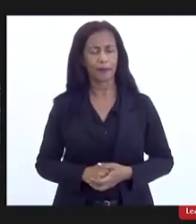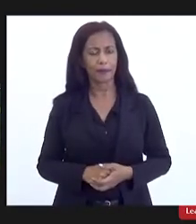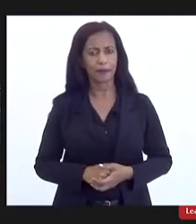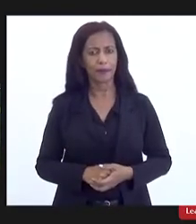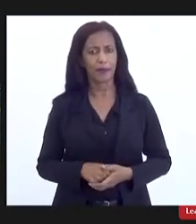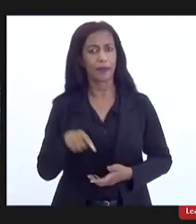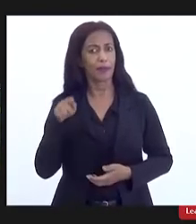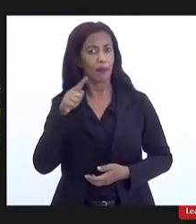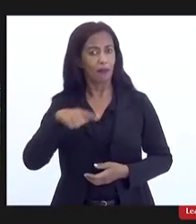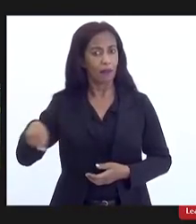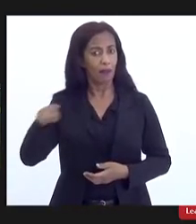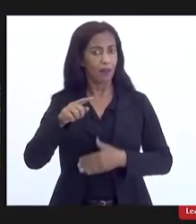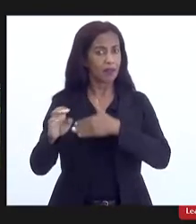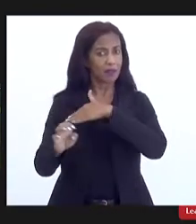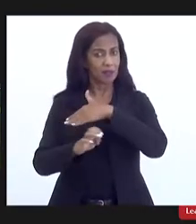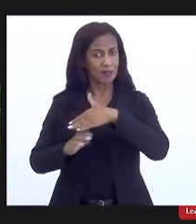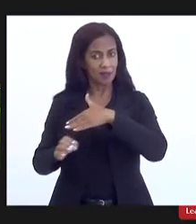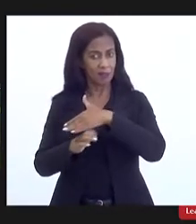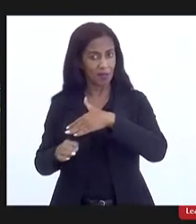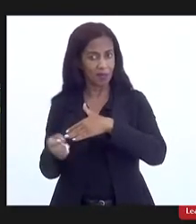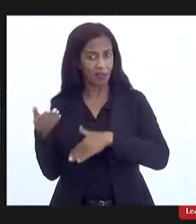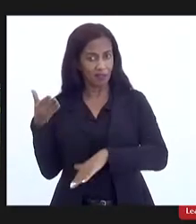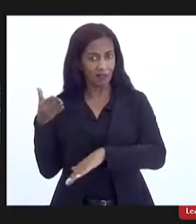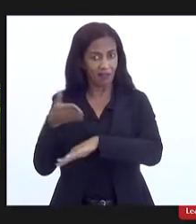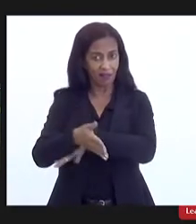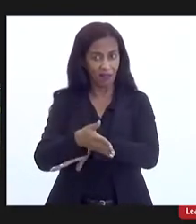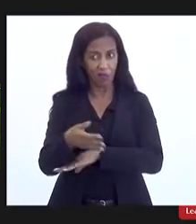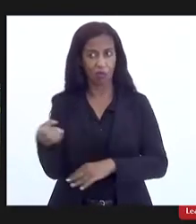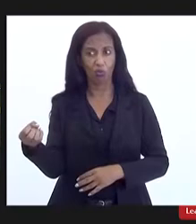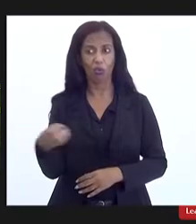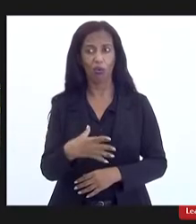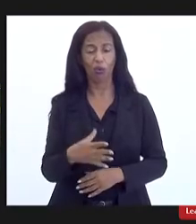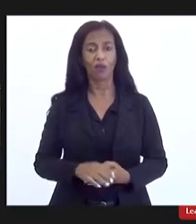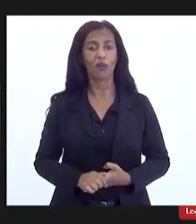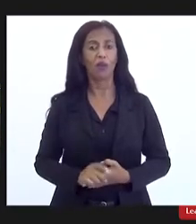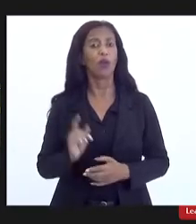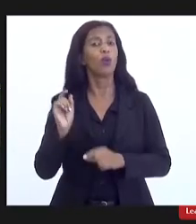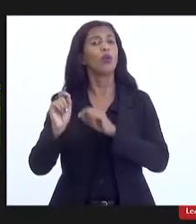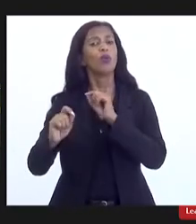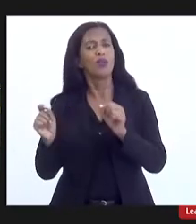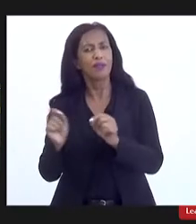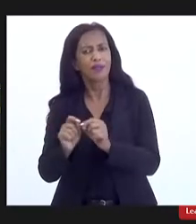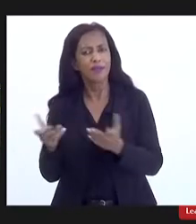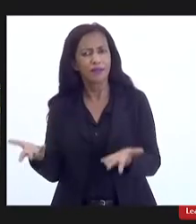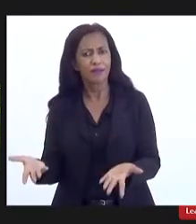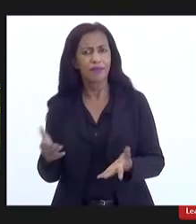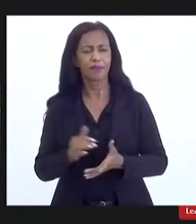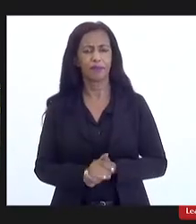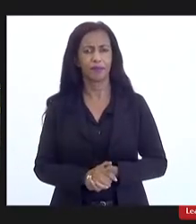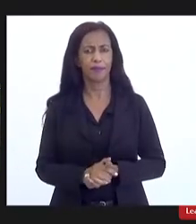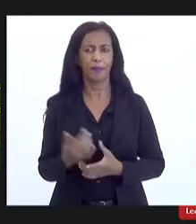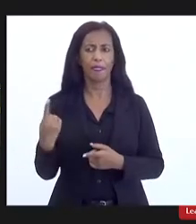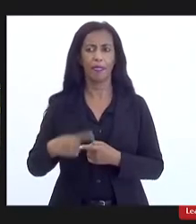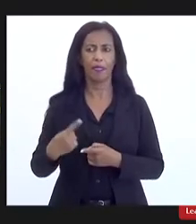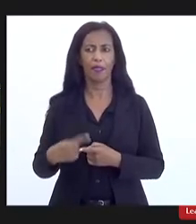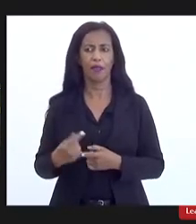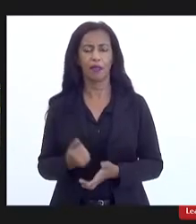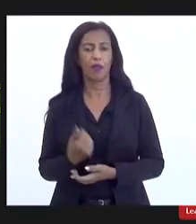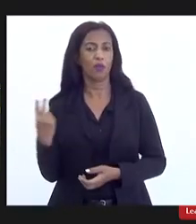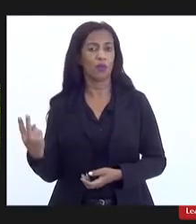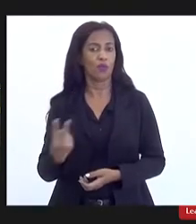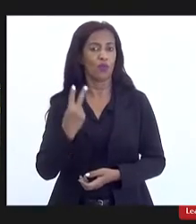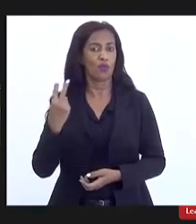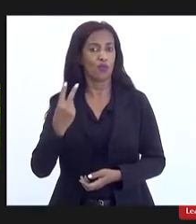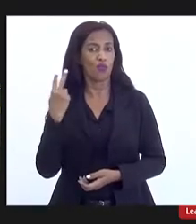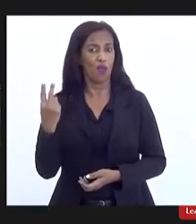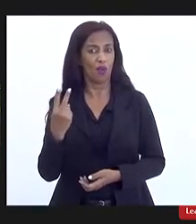Essas empresas que entraram, o que vieram a fazer? Porque o valor